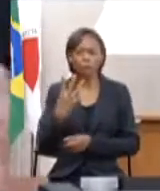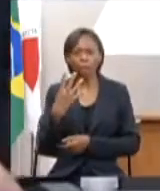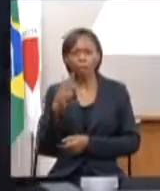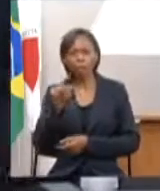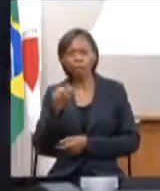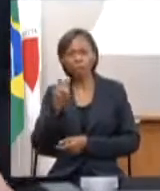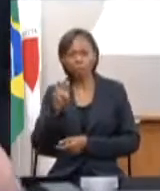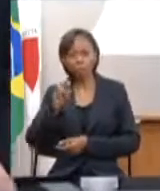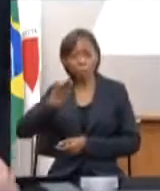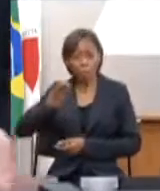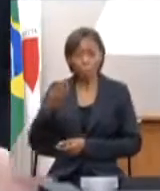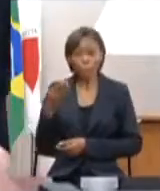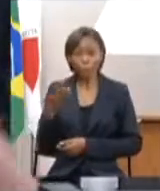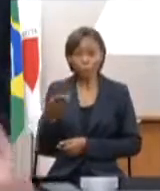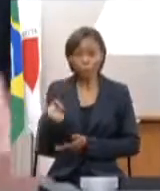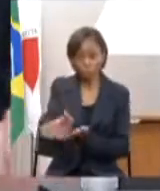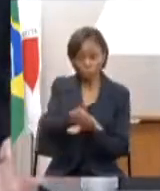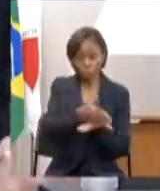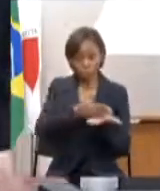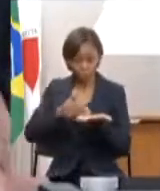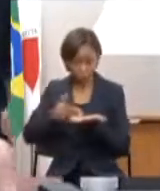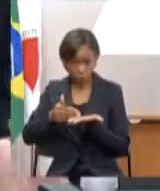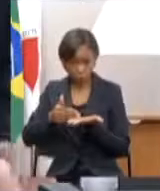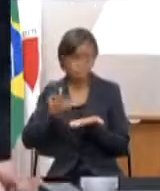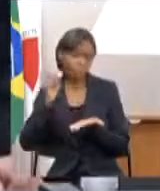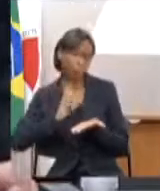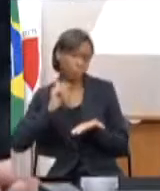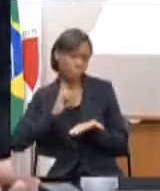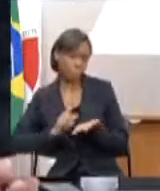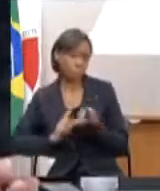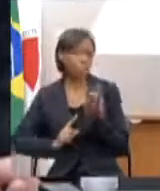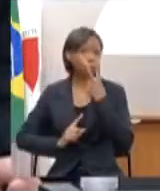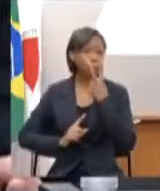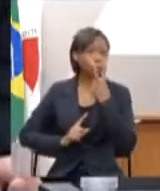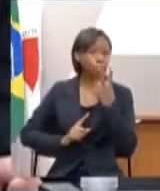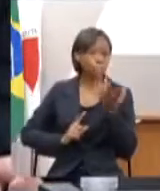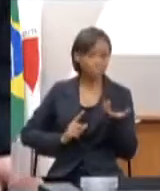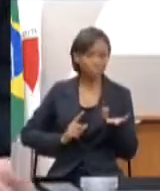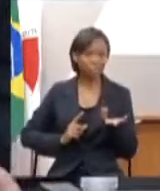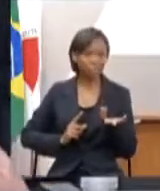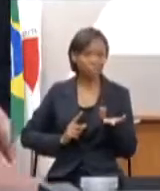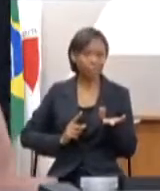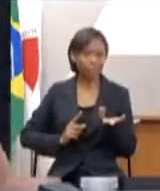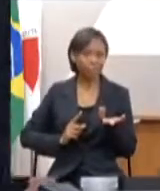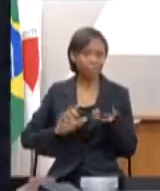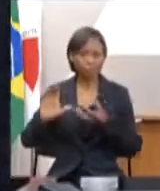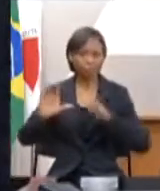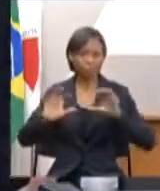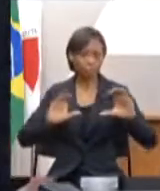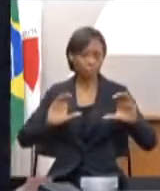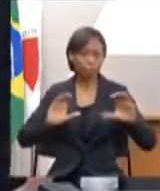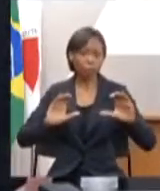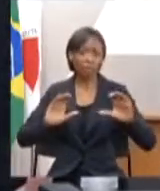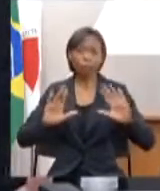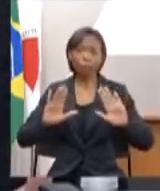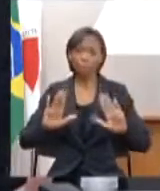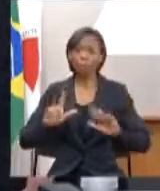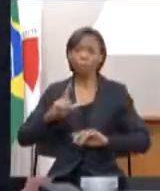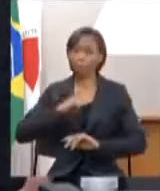bilhões para ser dividido entre Minas Gerais e o Espírito Santo e existe uma governança